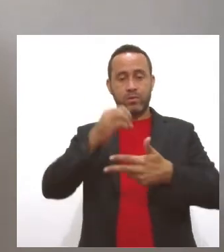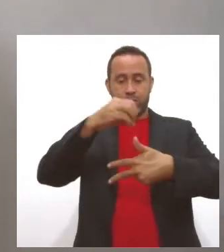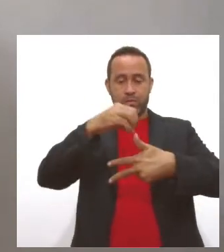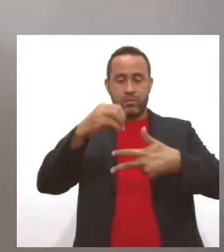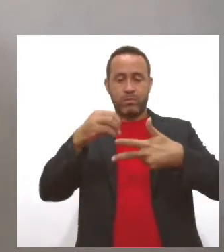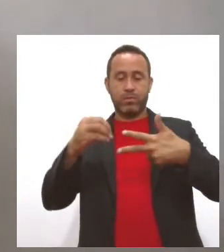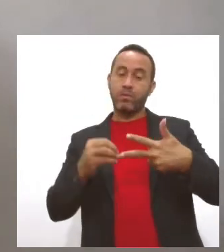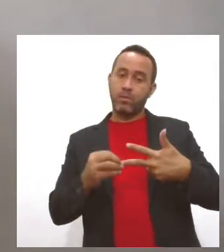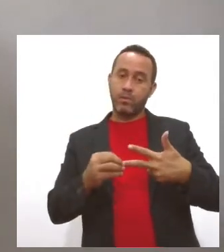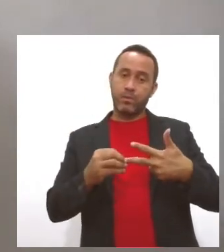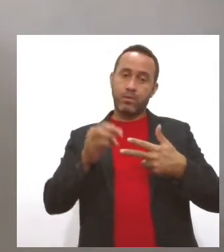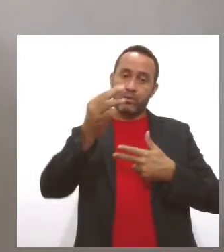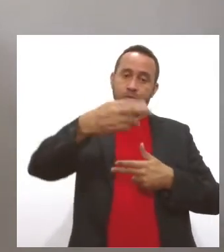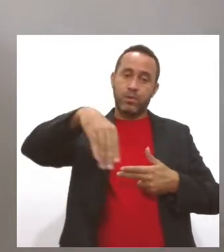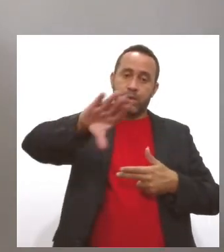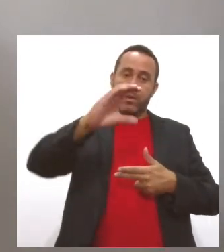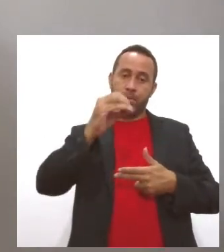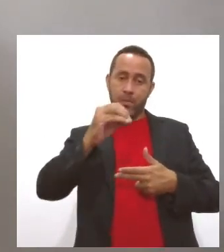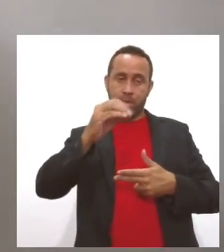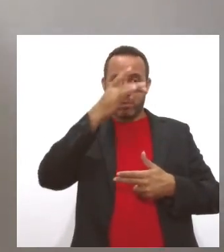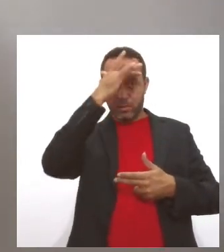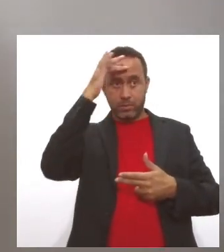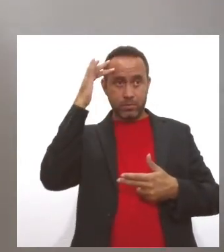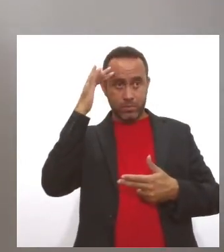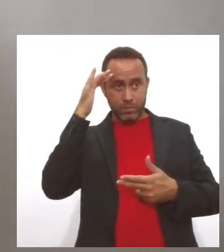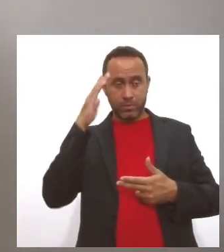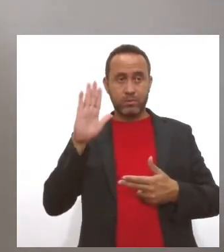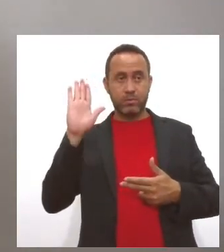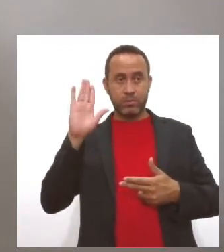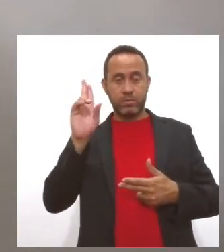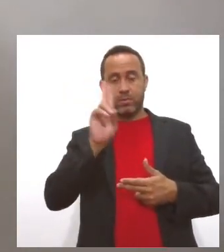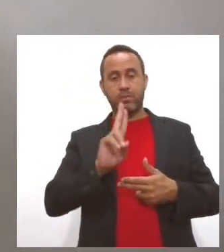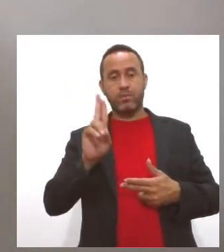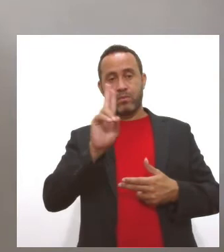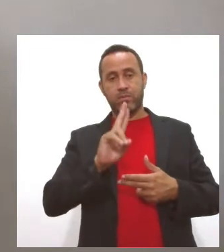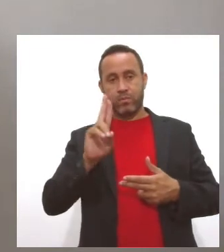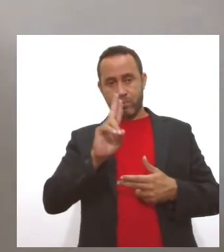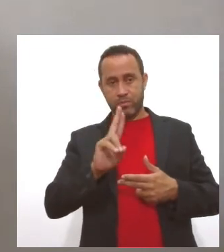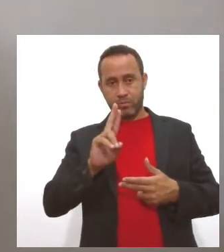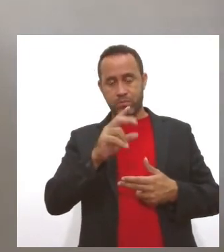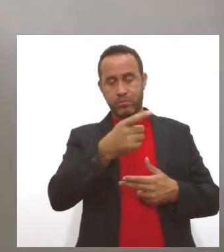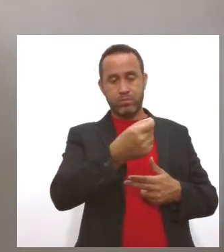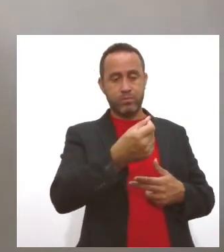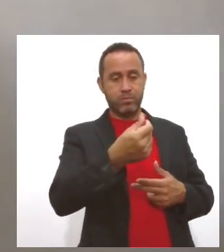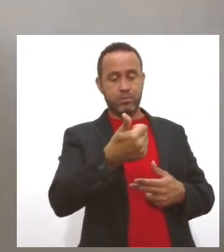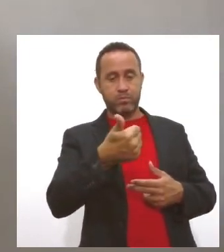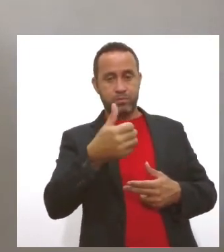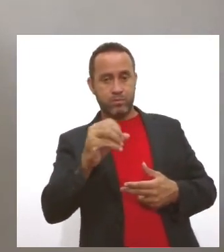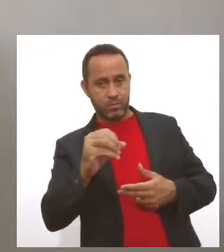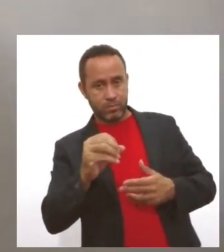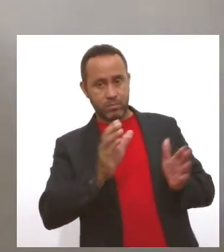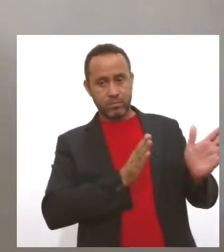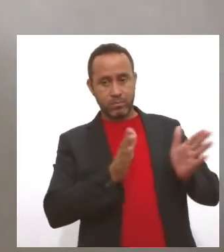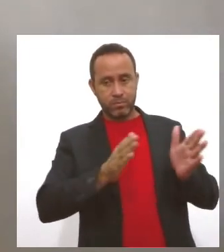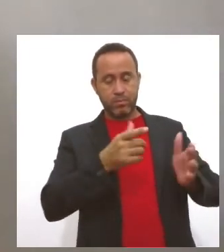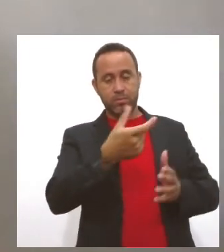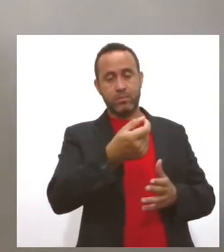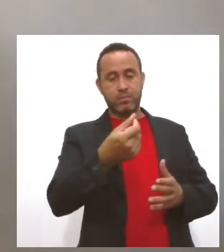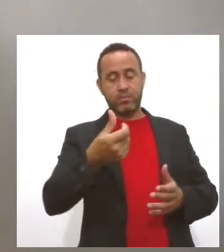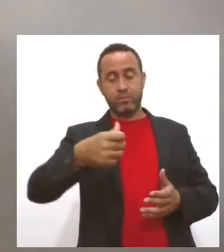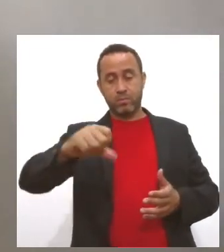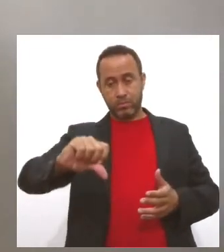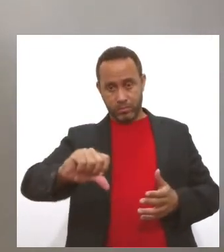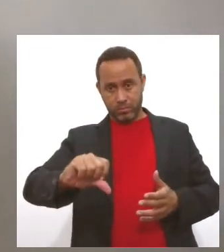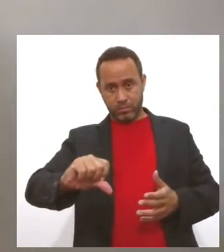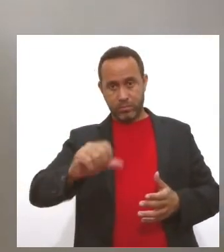notas do Enem em março, os candidatos devem usar o desempenho do exame de 2010 a 2019. Os